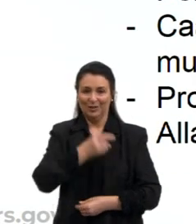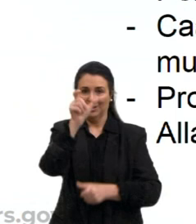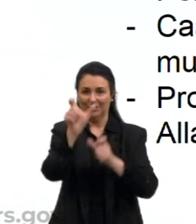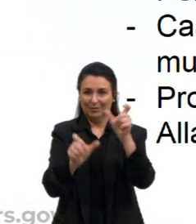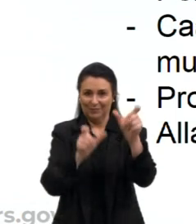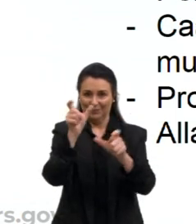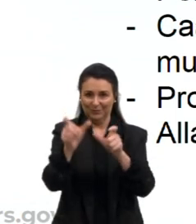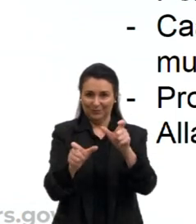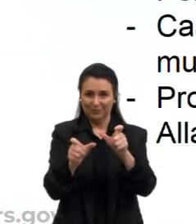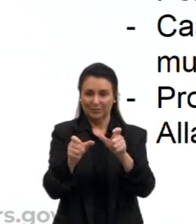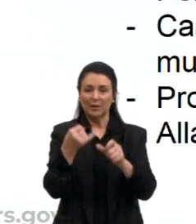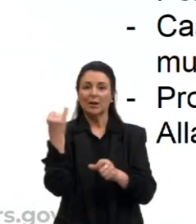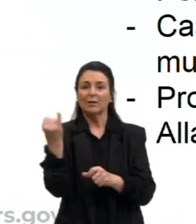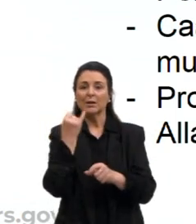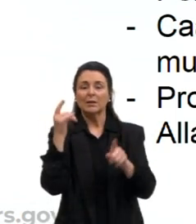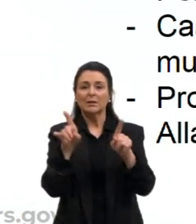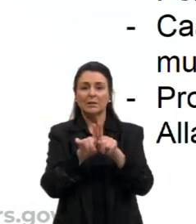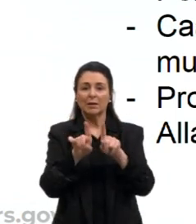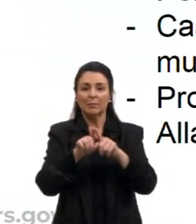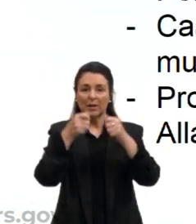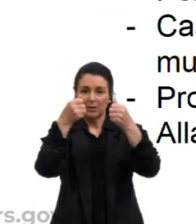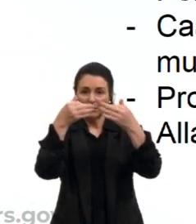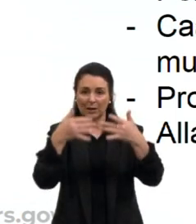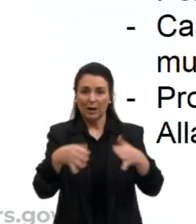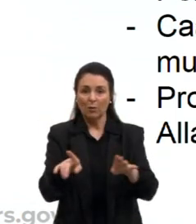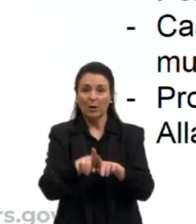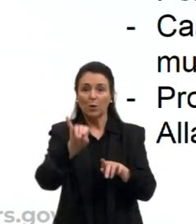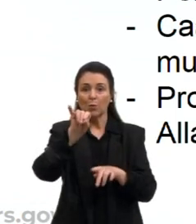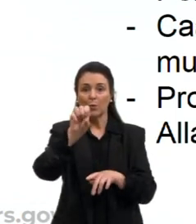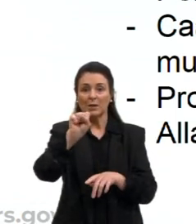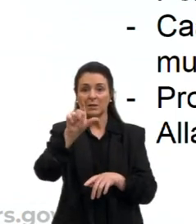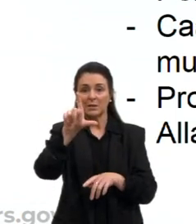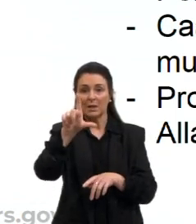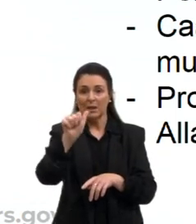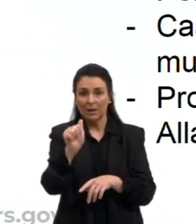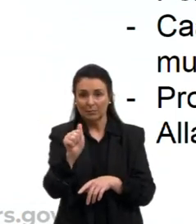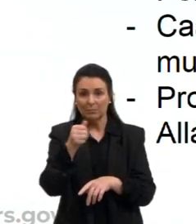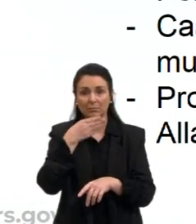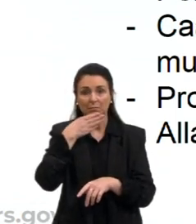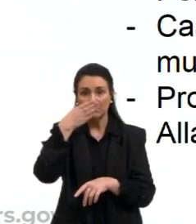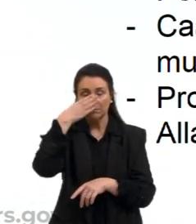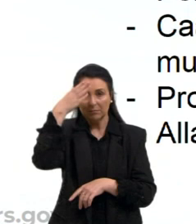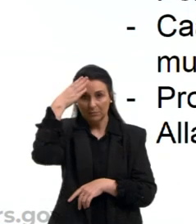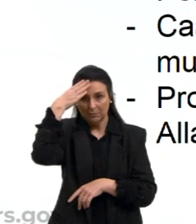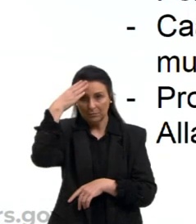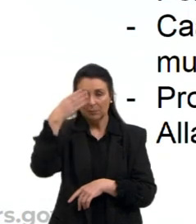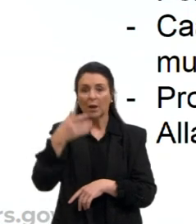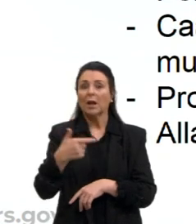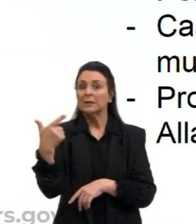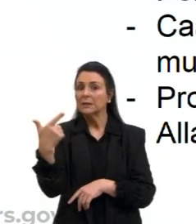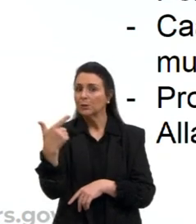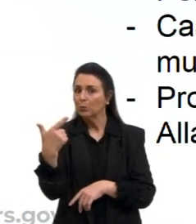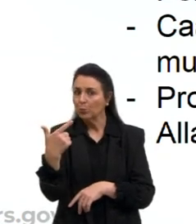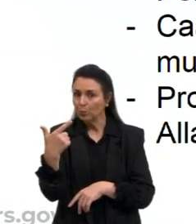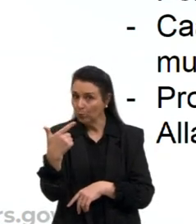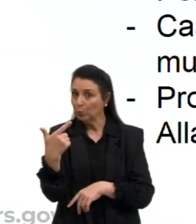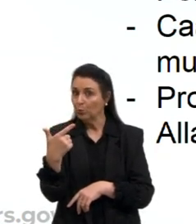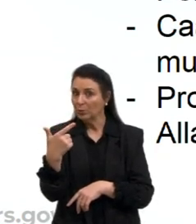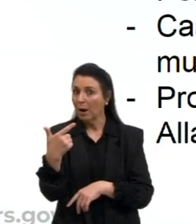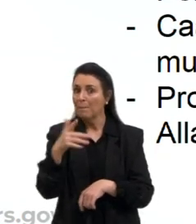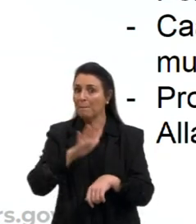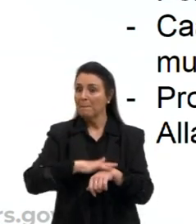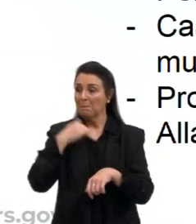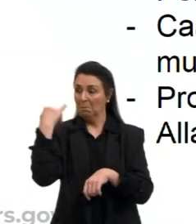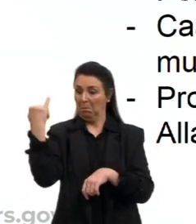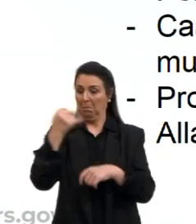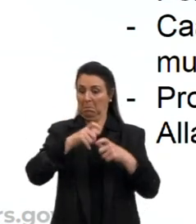E é importante a gente falar, então, sobre o Islã, essa religião que é a segunda maior religião do mundo atualmente. Ela